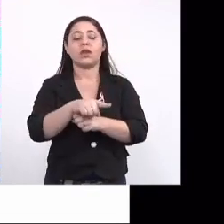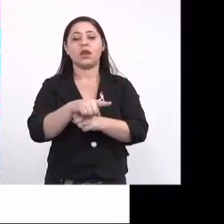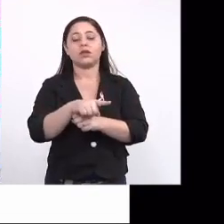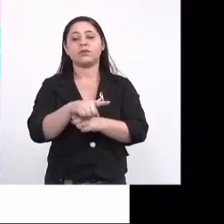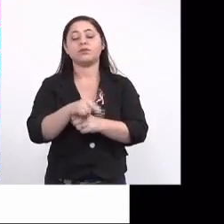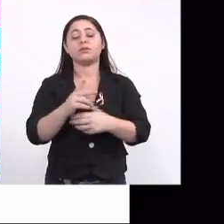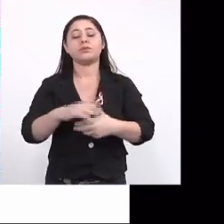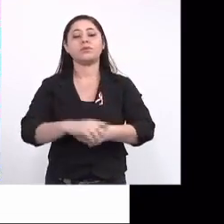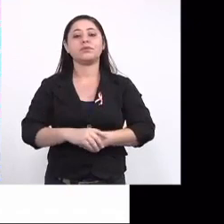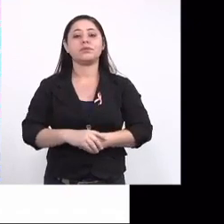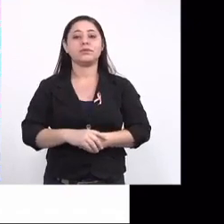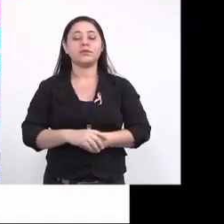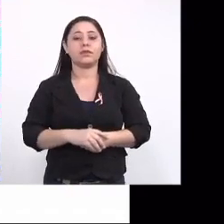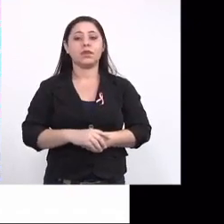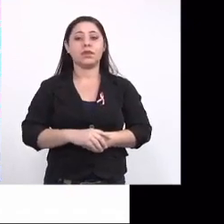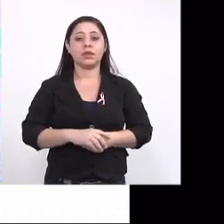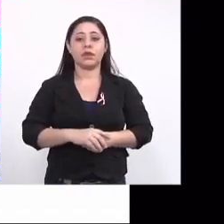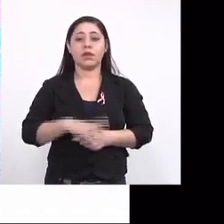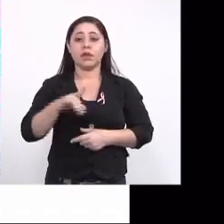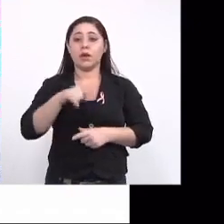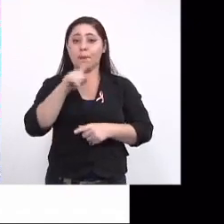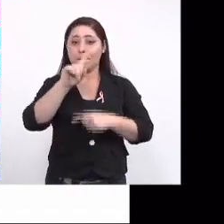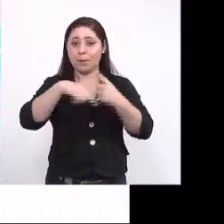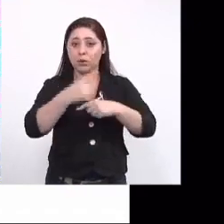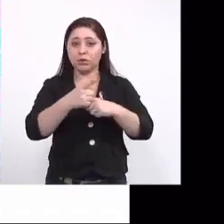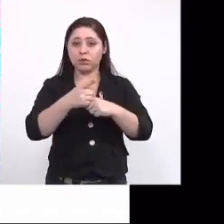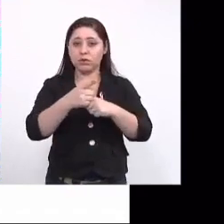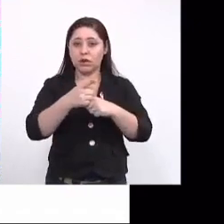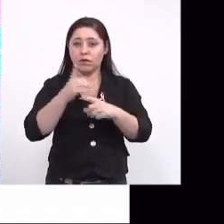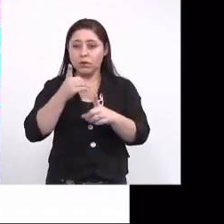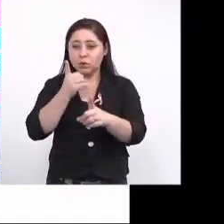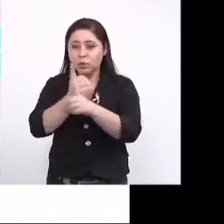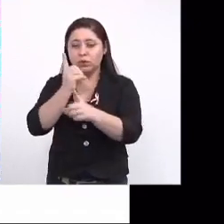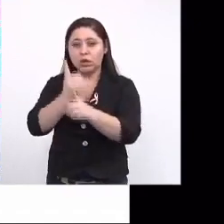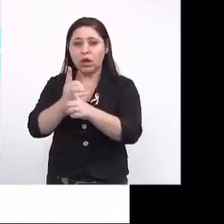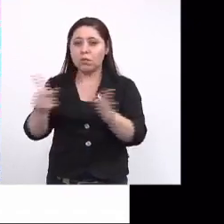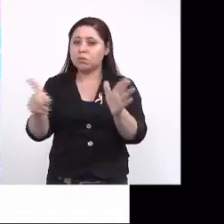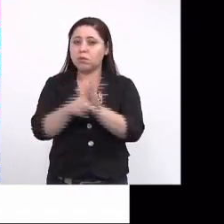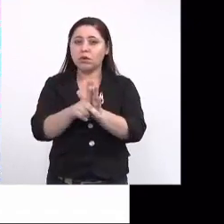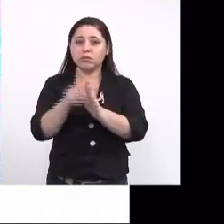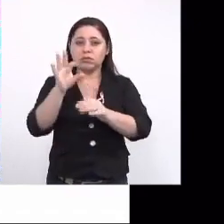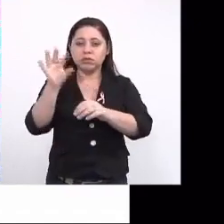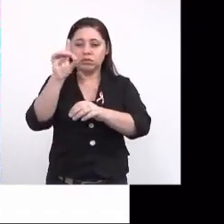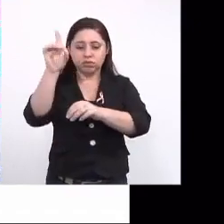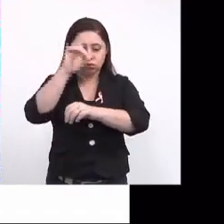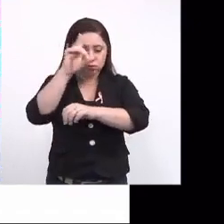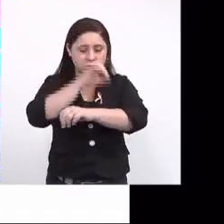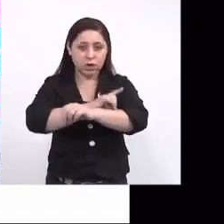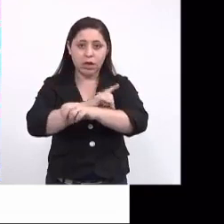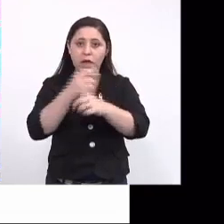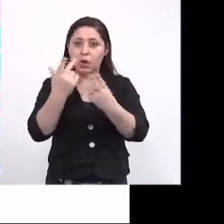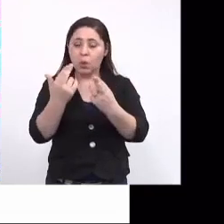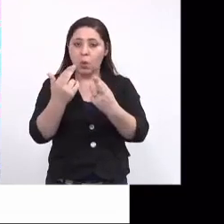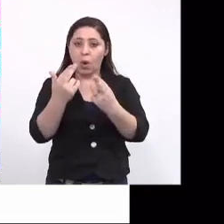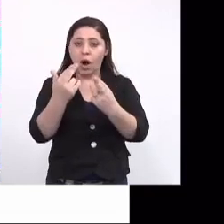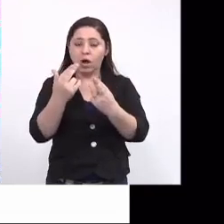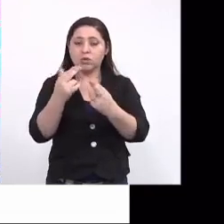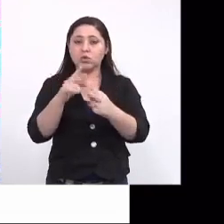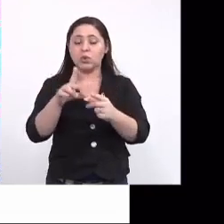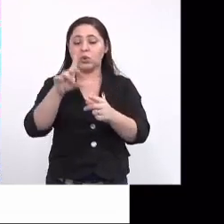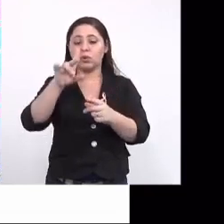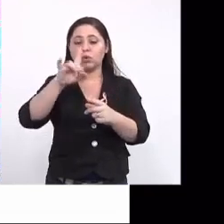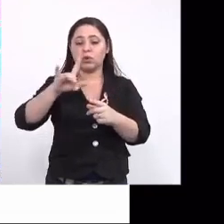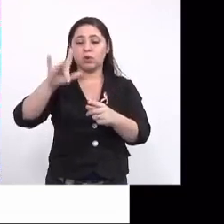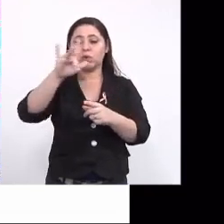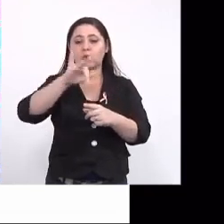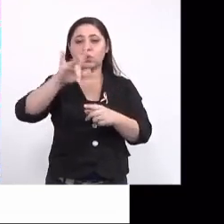alganda. E depois ele foi isolado no ano seguinte em um inseto, que é da mesma família que o Aedes, do mesmo gênero, na verdade, que o